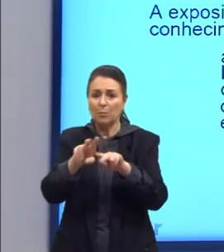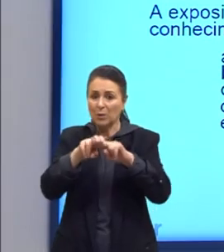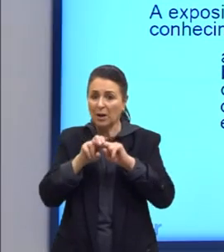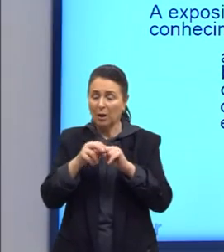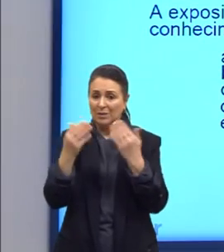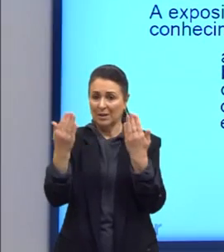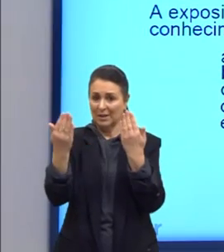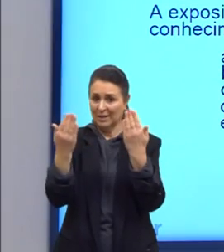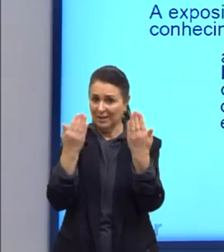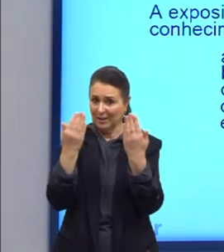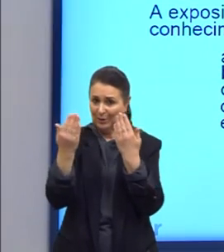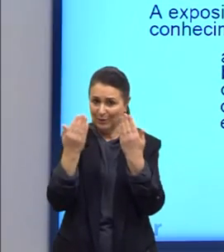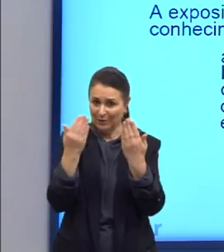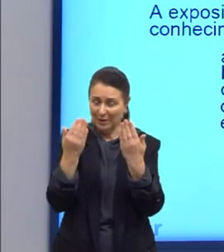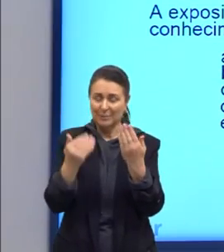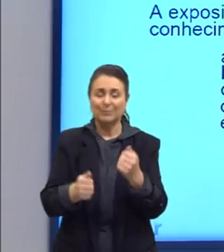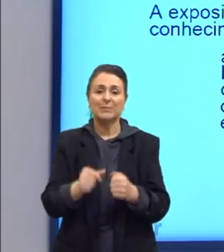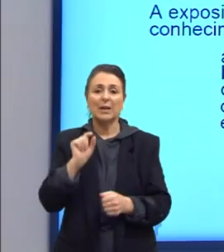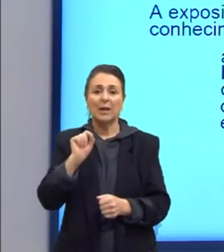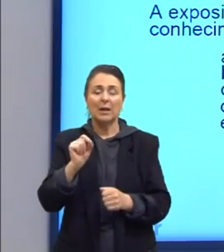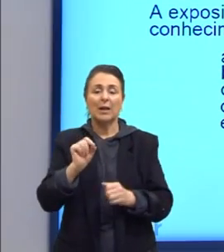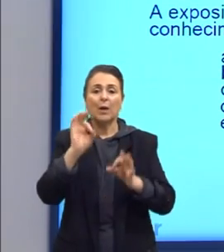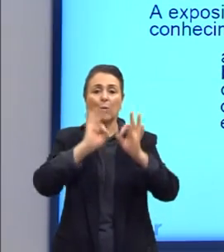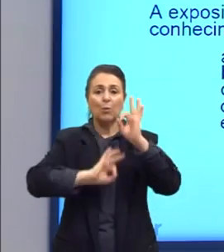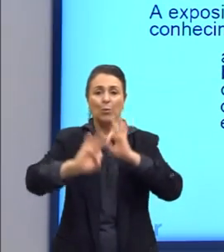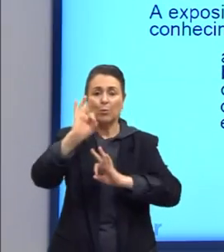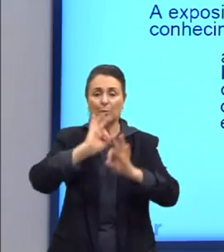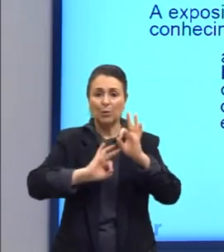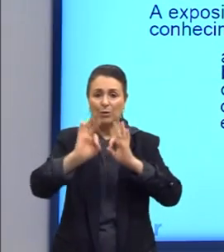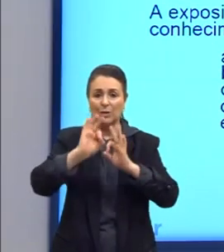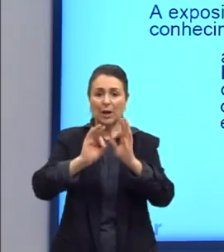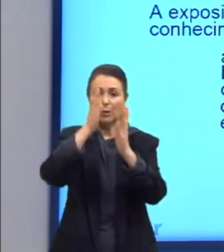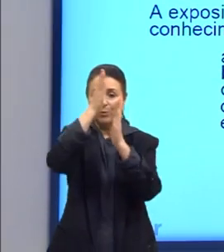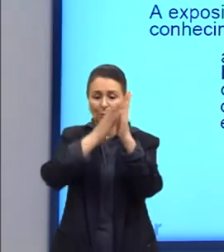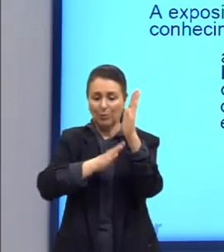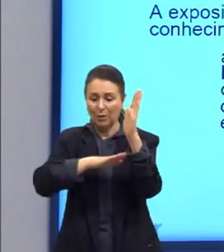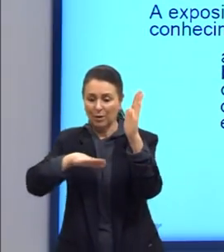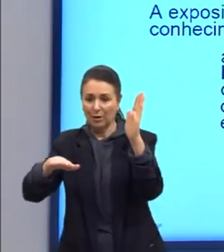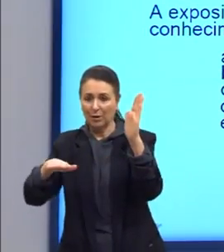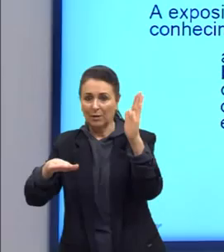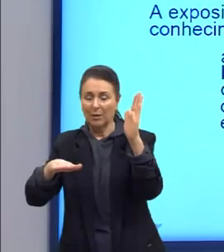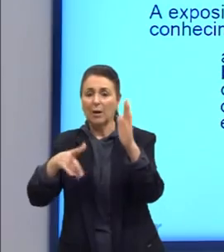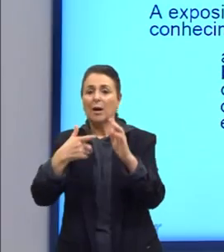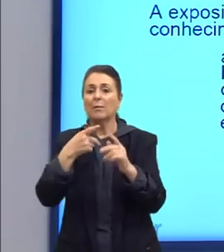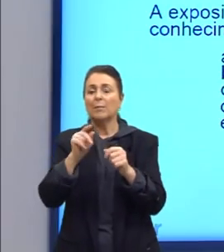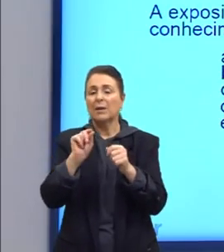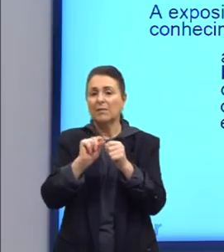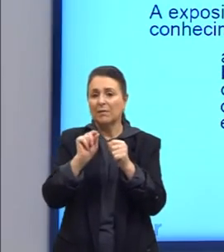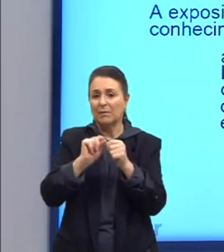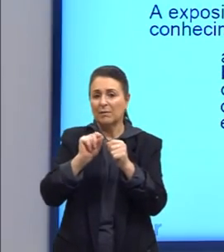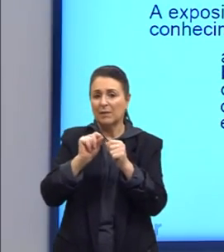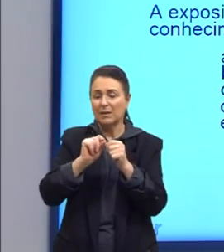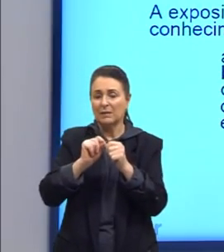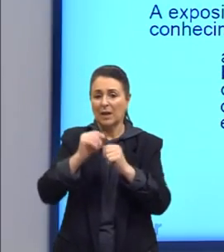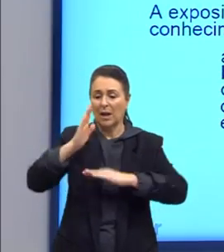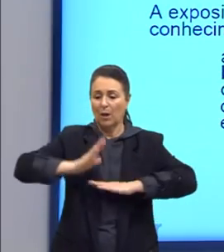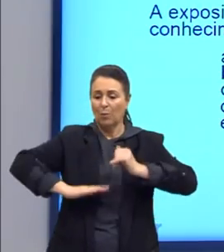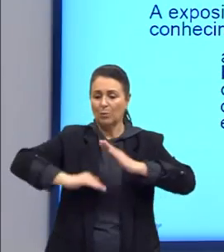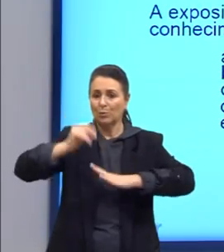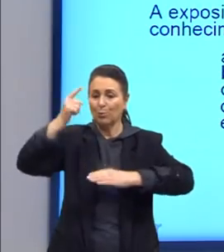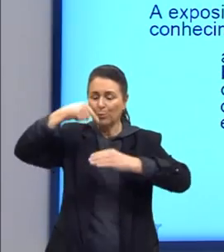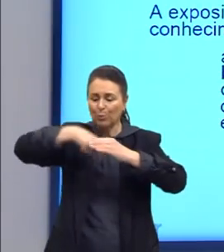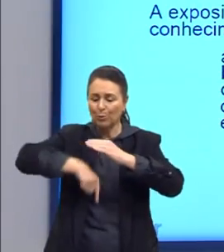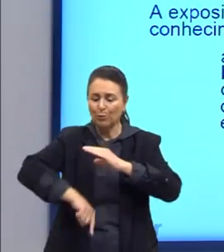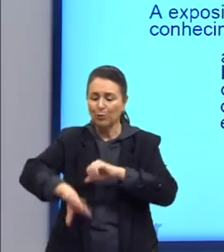A exposição e a análise do projeto cartesiano indicam que, para viabilizar a reconstrução radical do conhecimento,